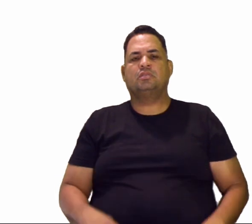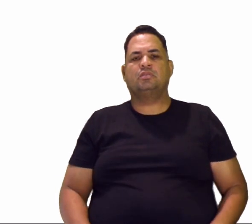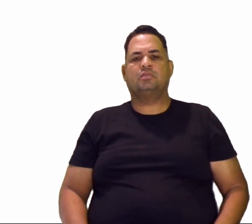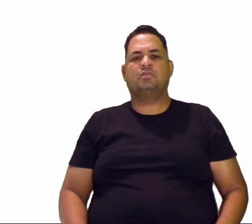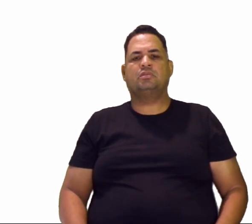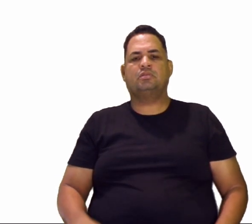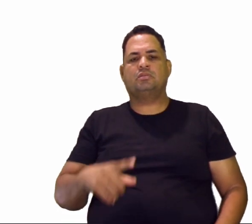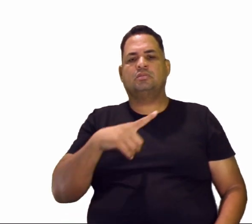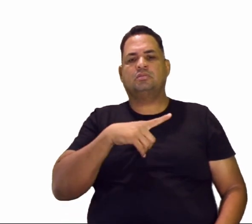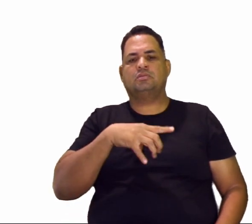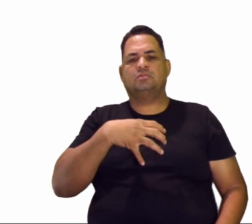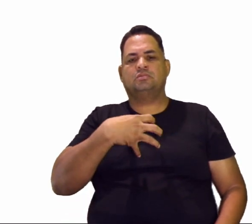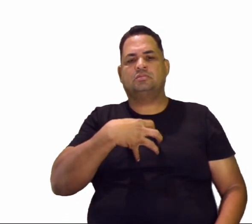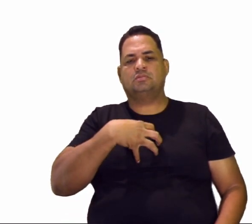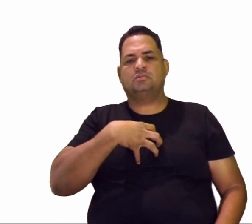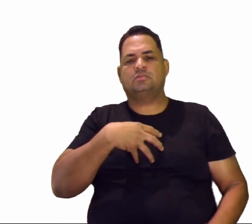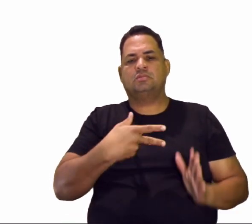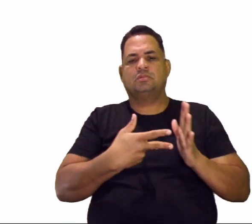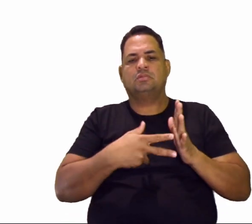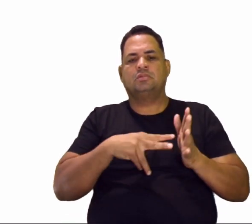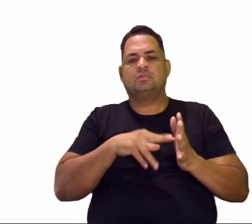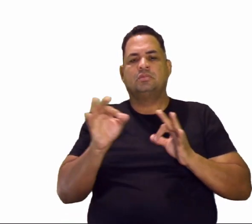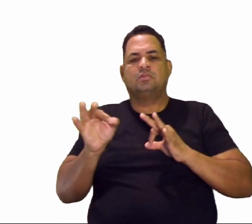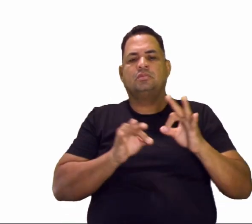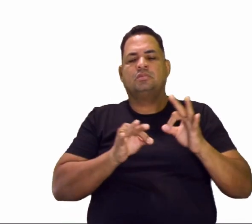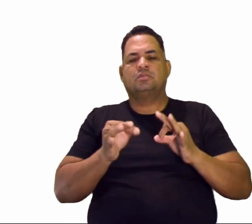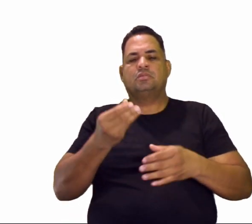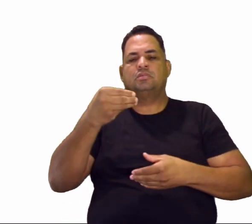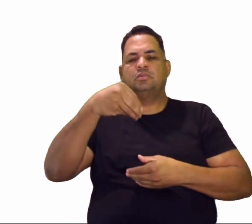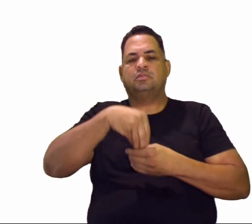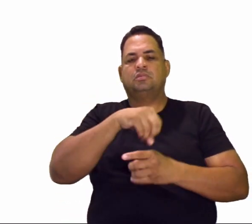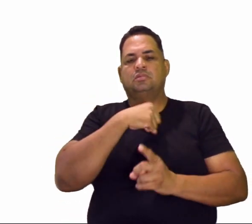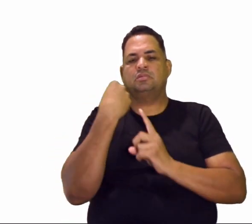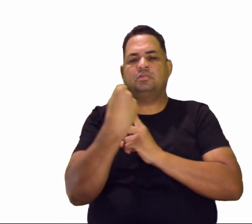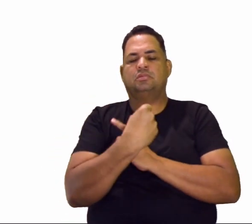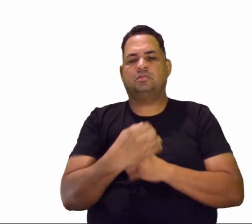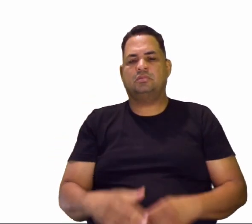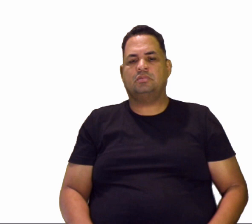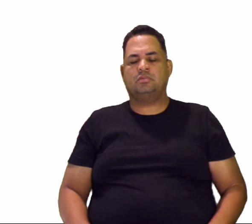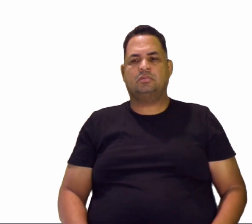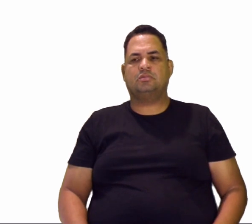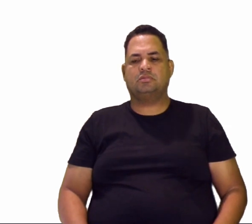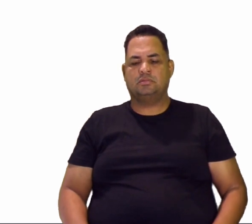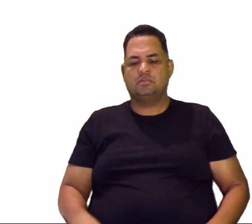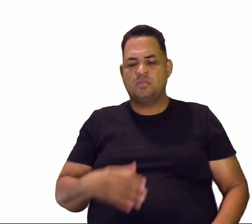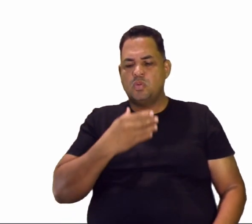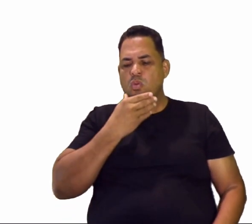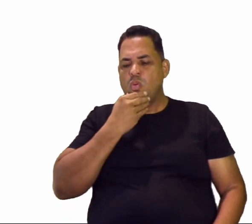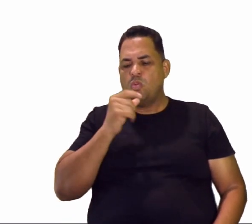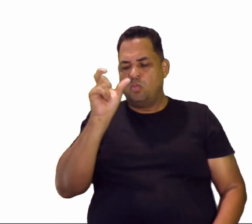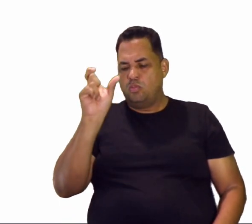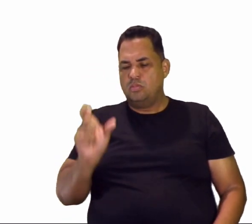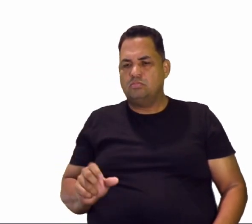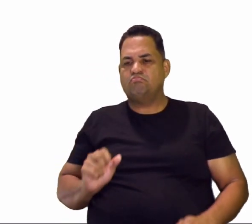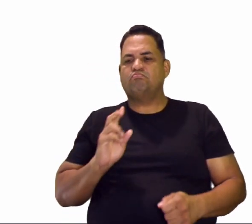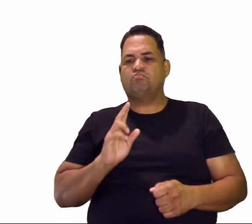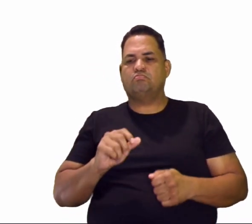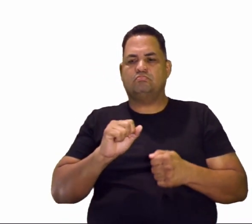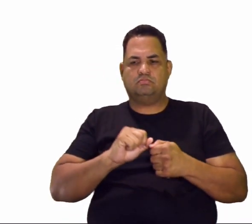Eles possuem sentidos e significados construídos socialmente. Então, o homem, ele faz isso o tempo inteiro, né?